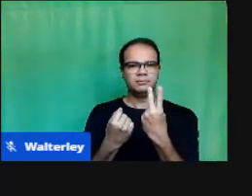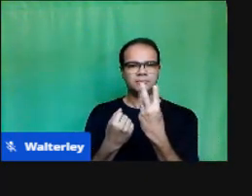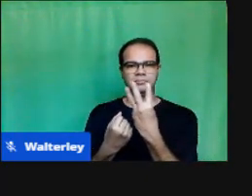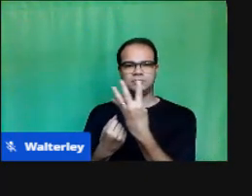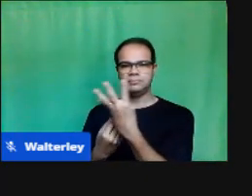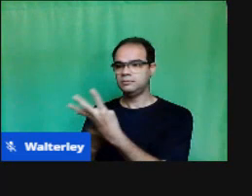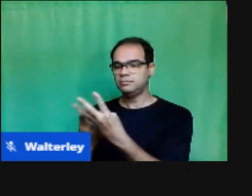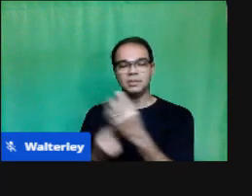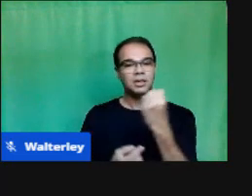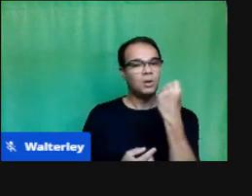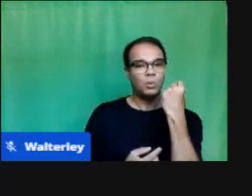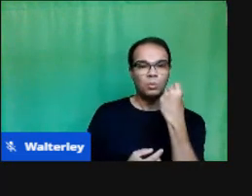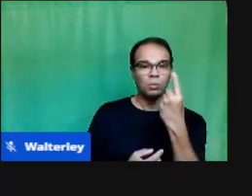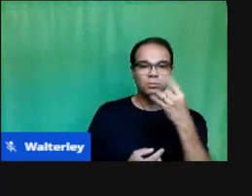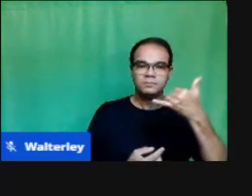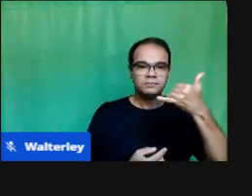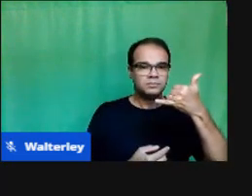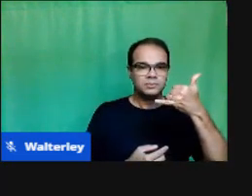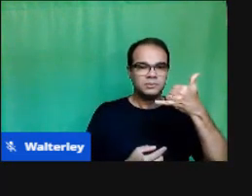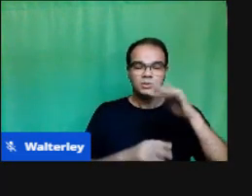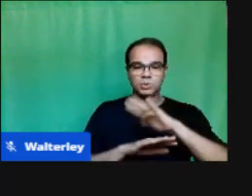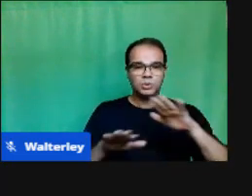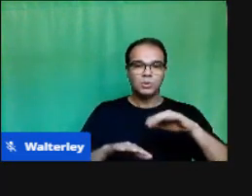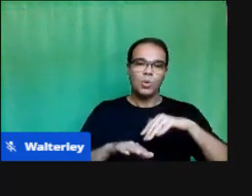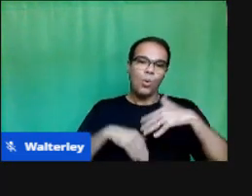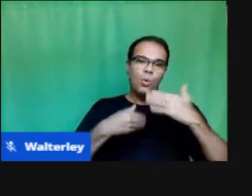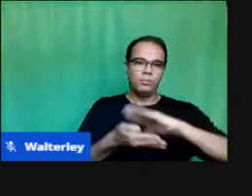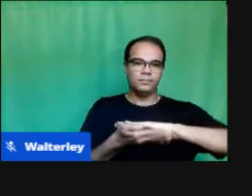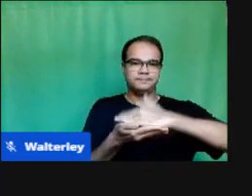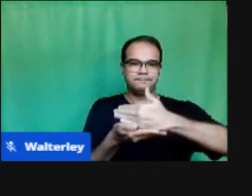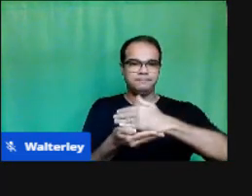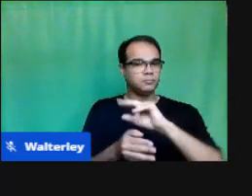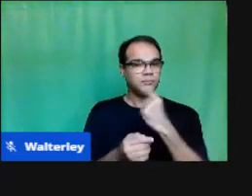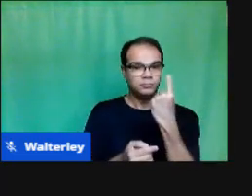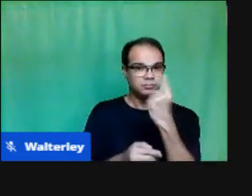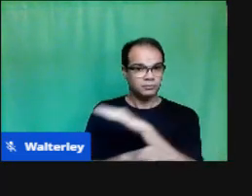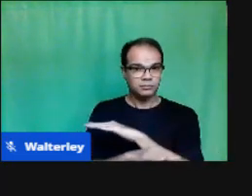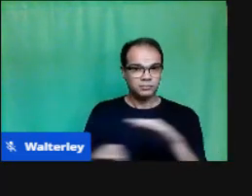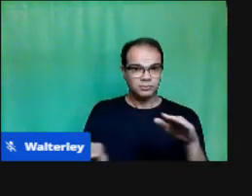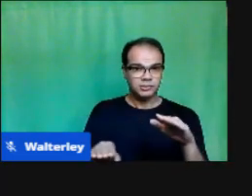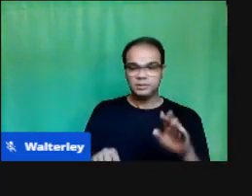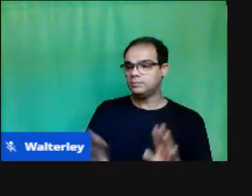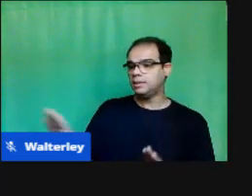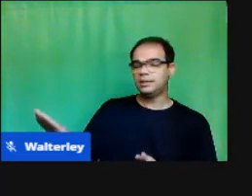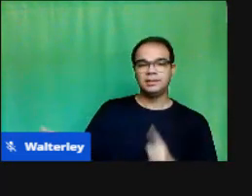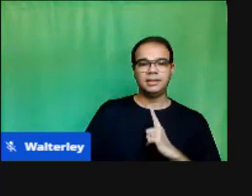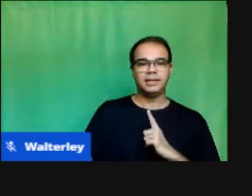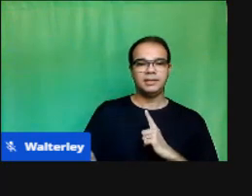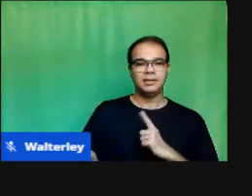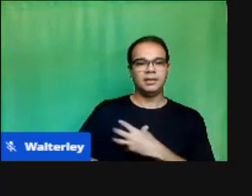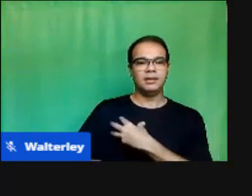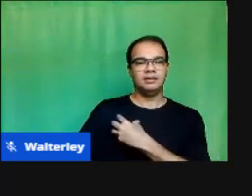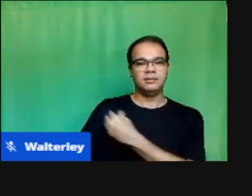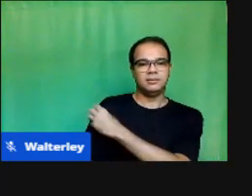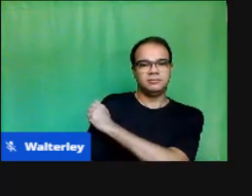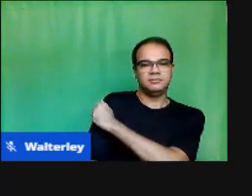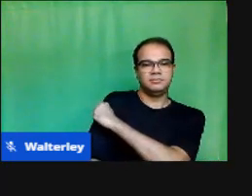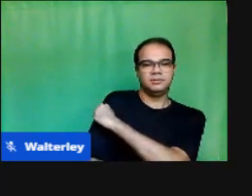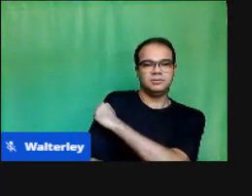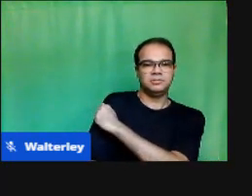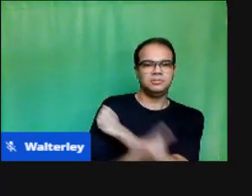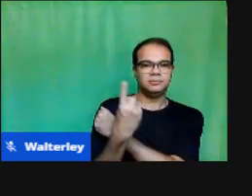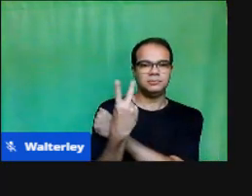Então conhecer Conhecer este aluno Conhecer esta família Ela vai ser importante Para a nossa prática